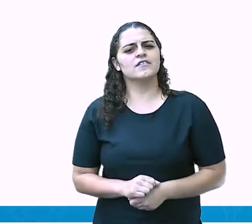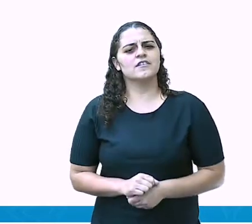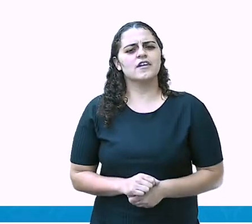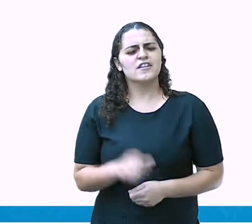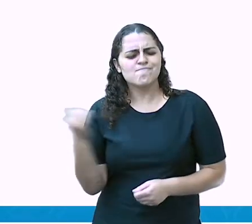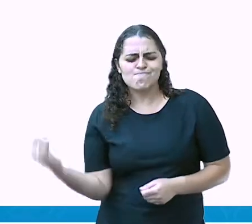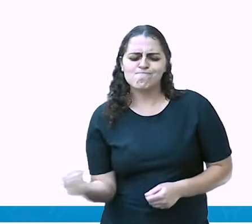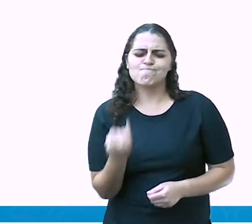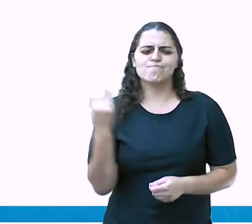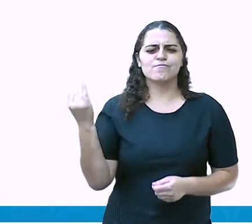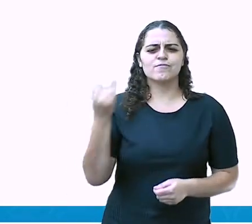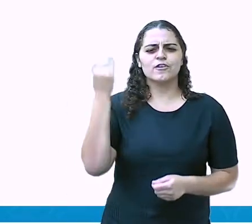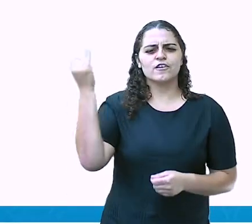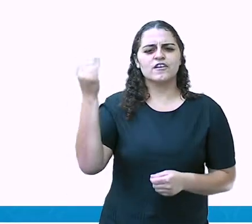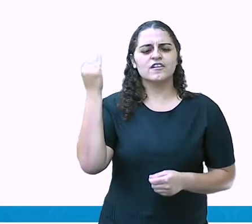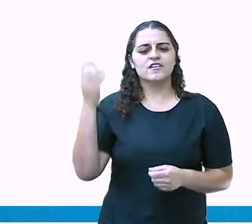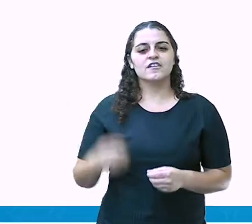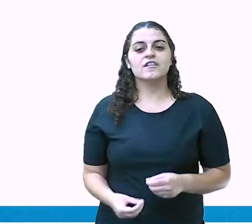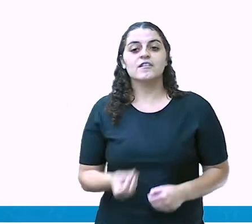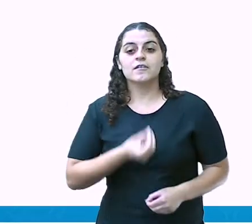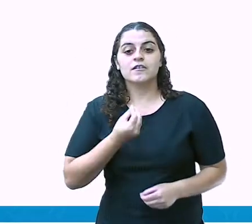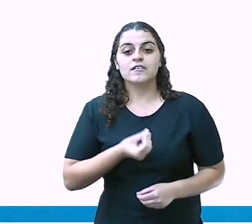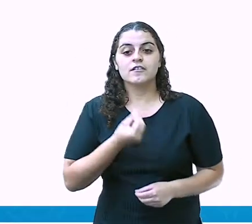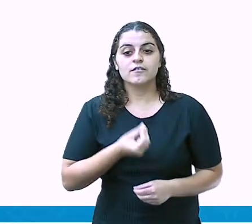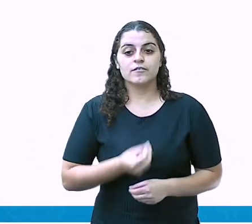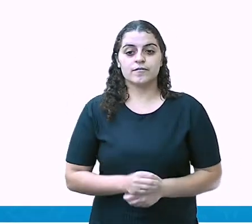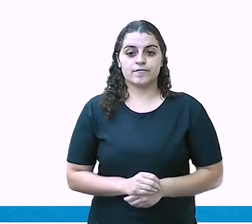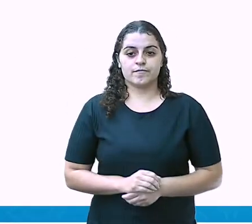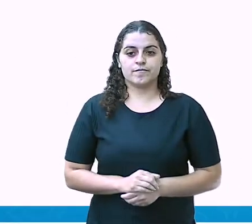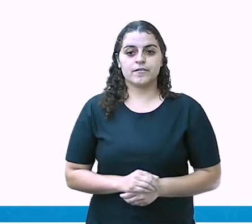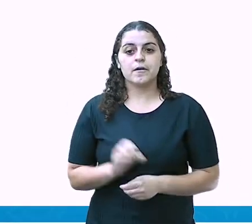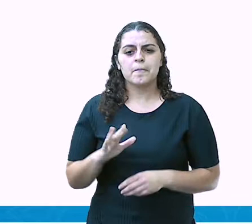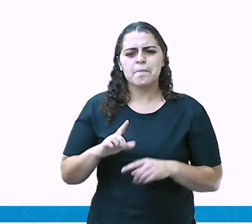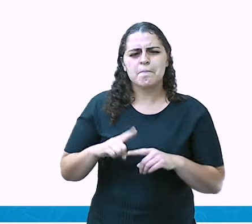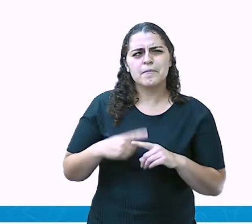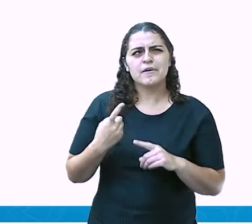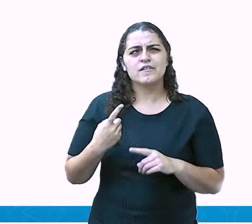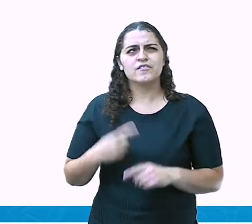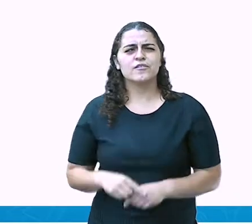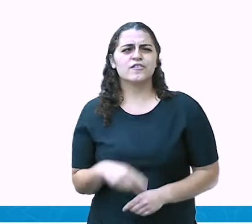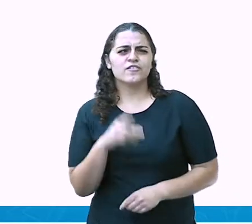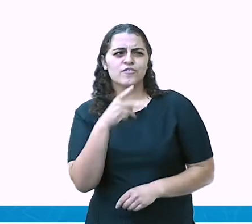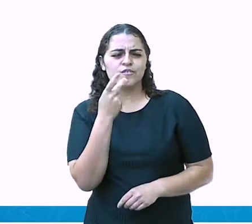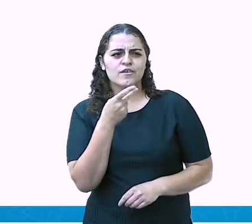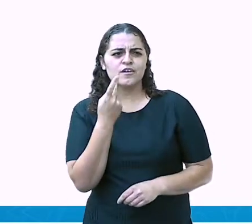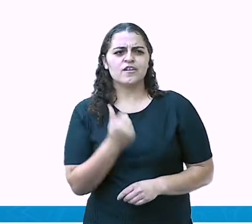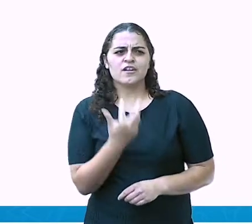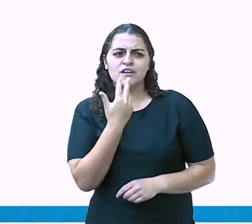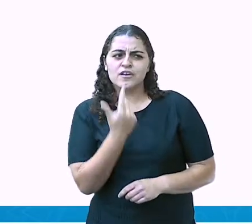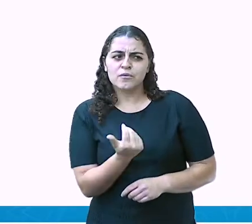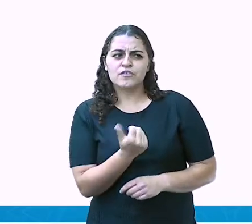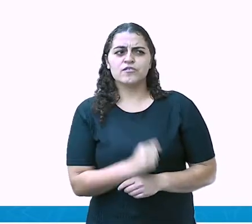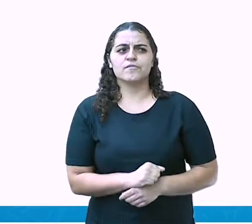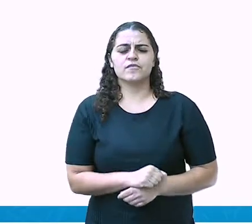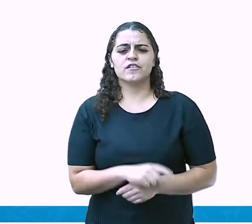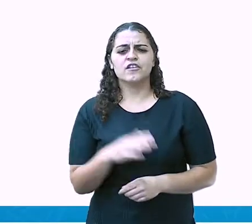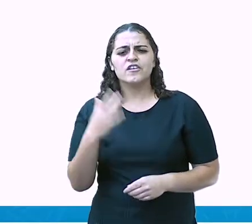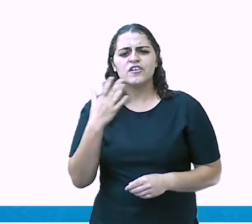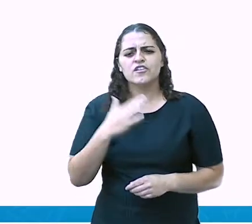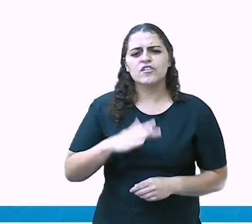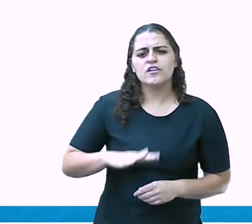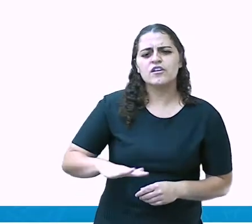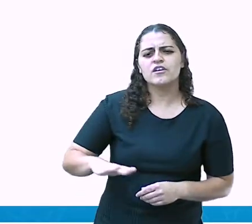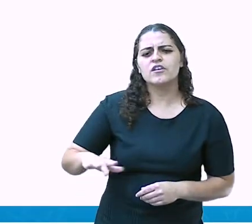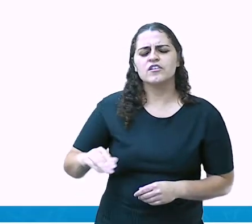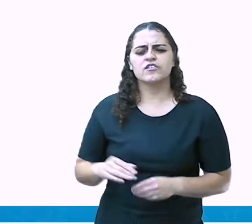então ela é importante para a nossa sobrevivência. Mas, quando a gente fala aí linguagem, né? Desde no vinho a